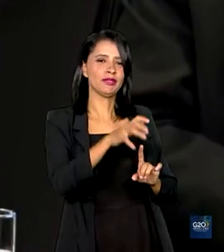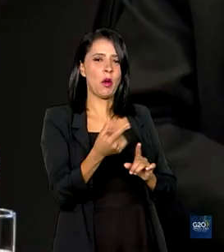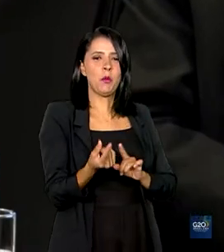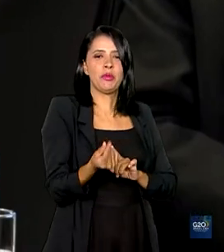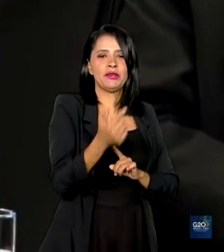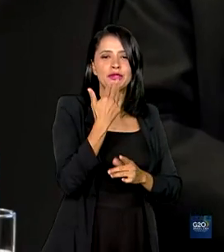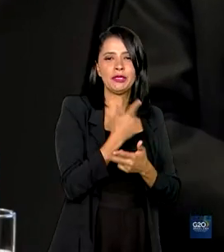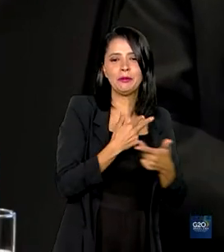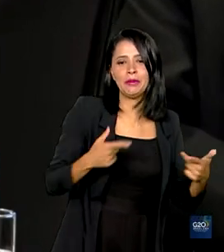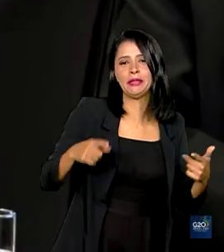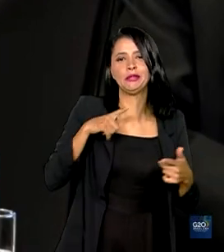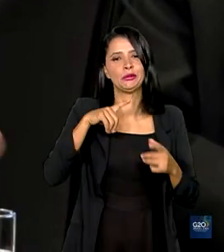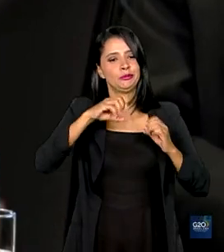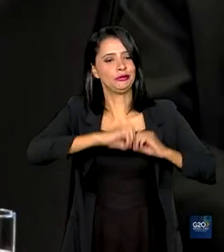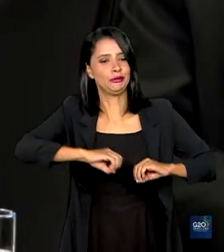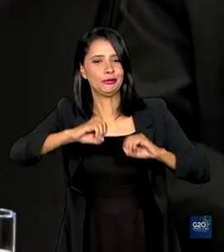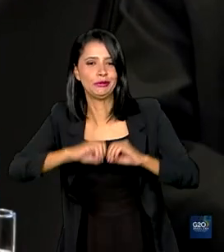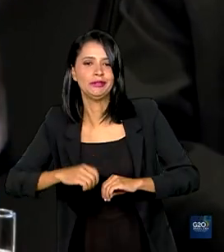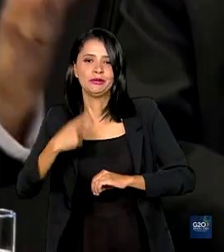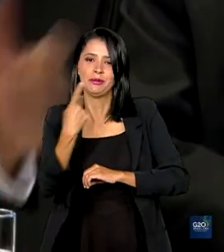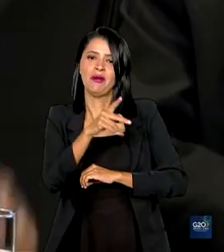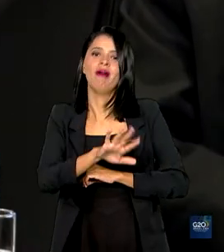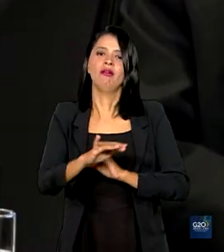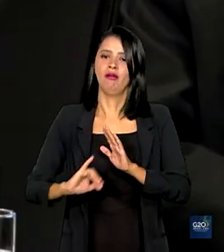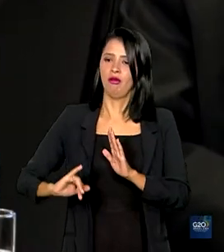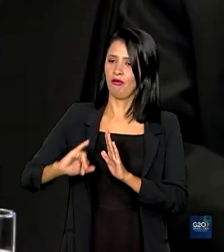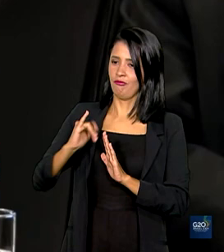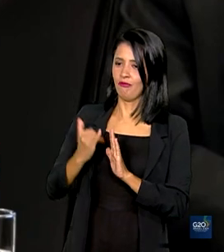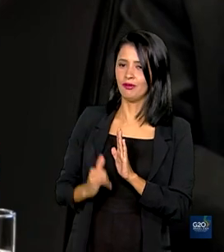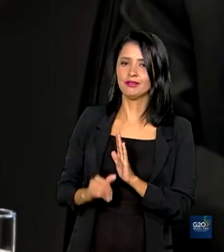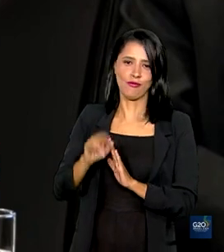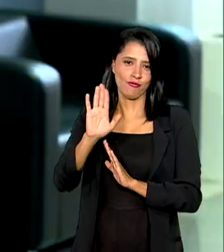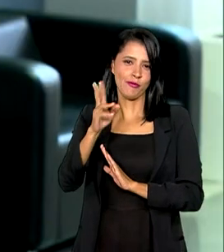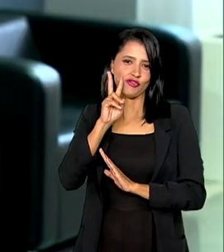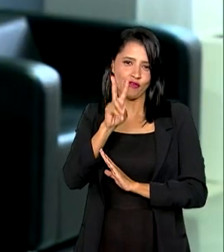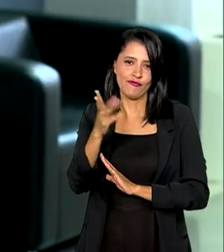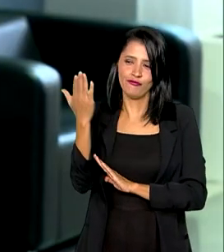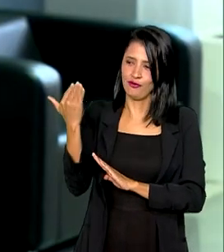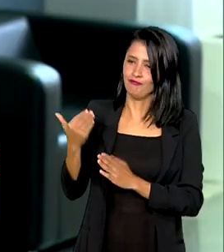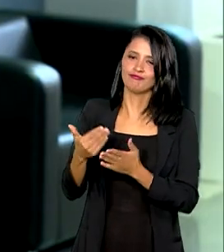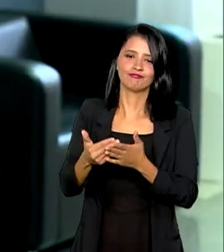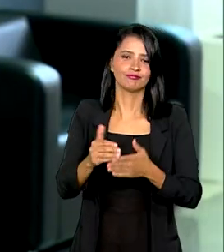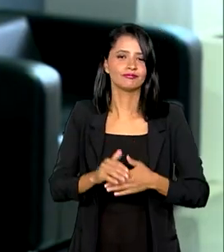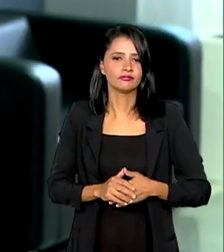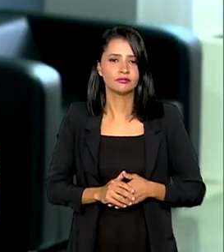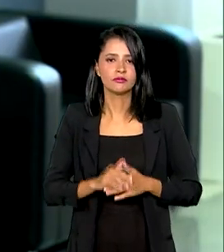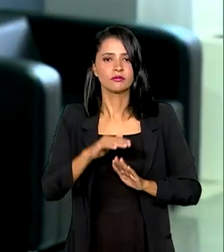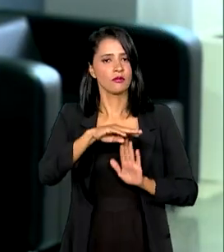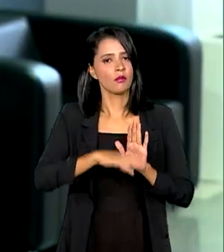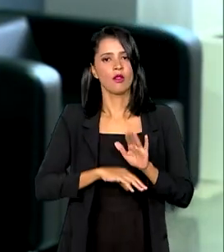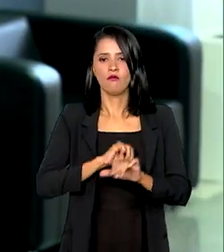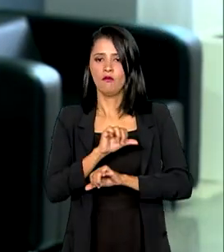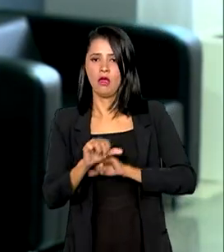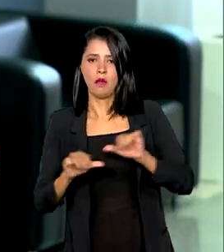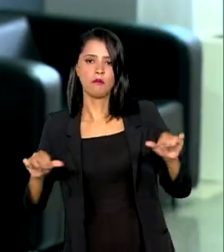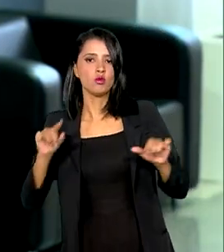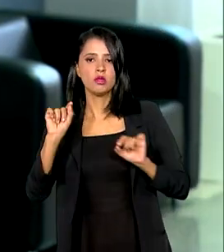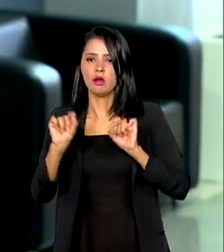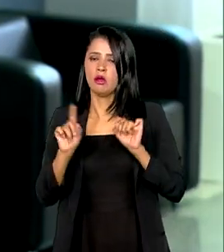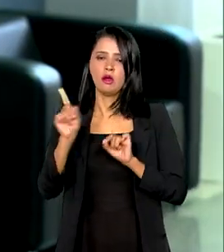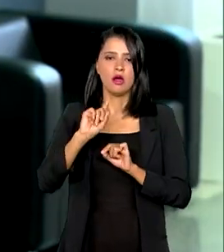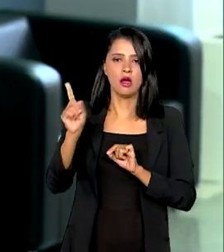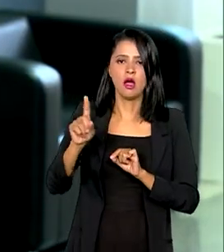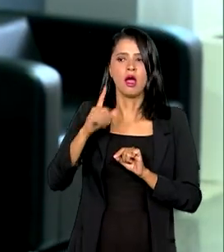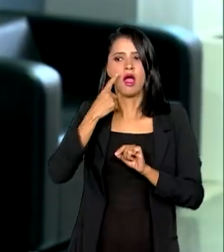com impacto significativamente relevante para a inflação, como a gente já viu recentemente. O programa não vai alterar na volatilidade e nem